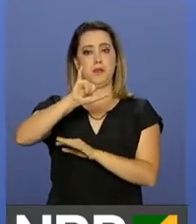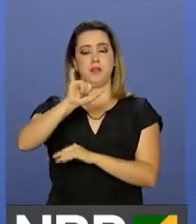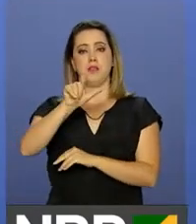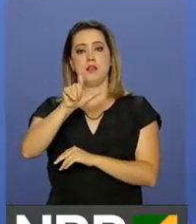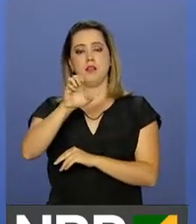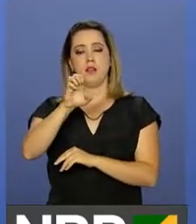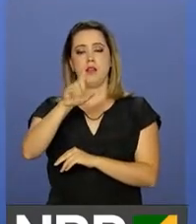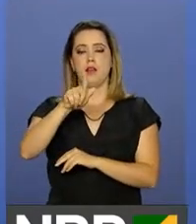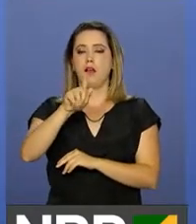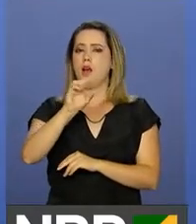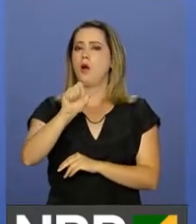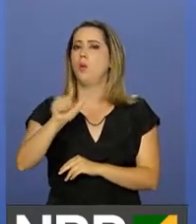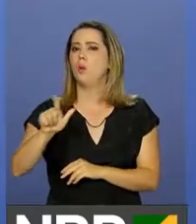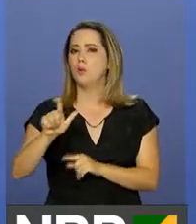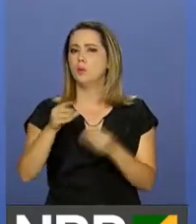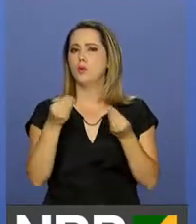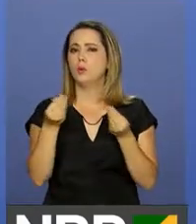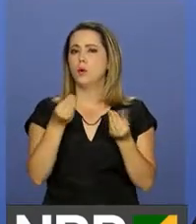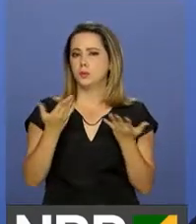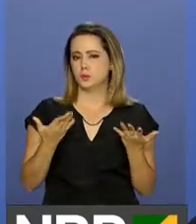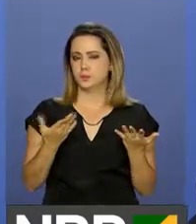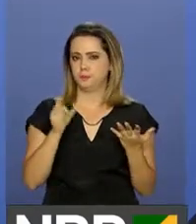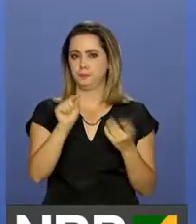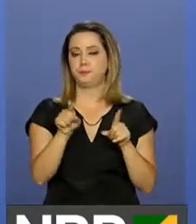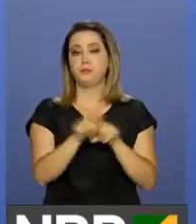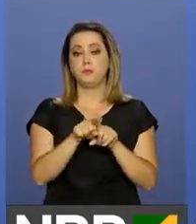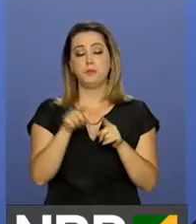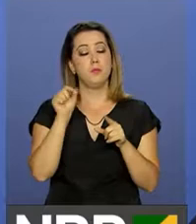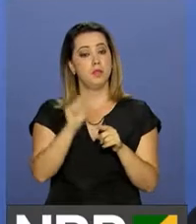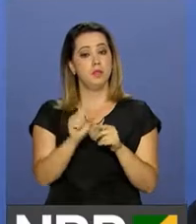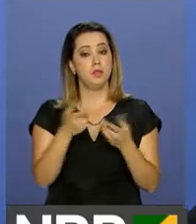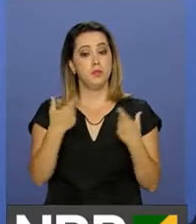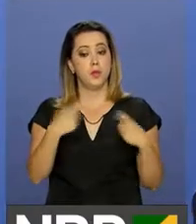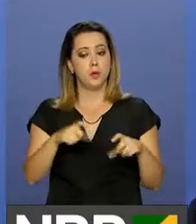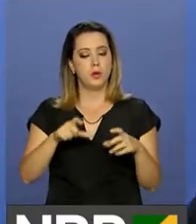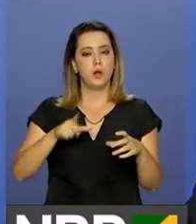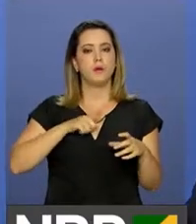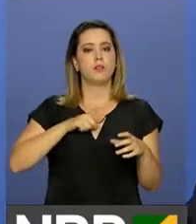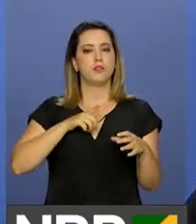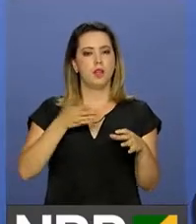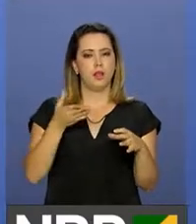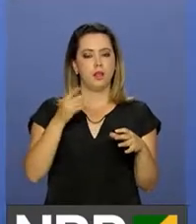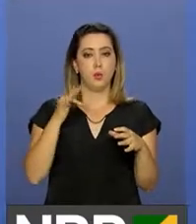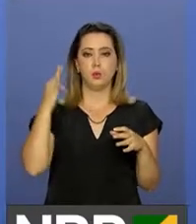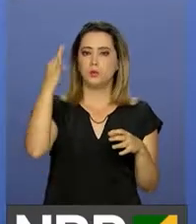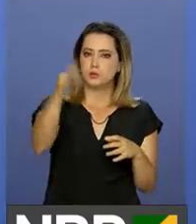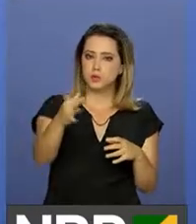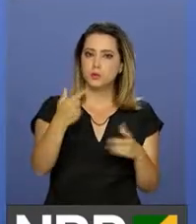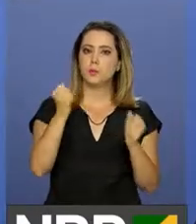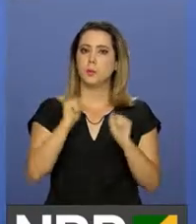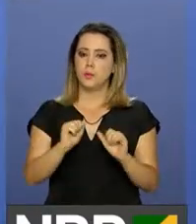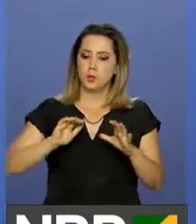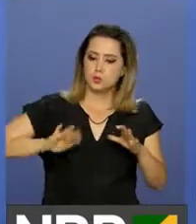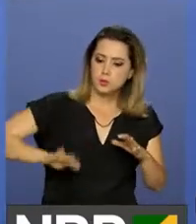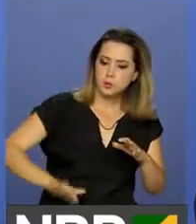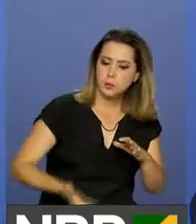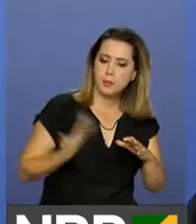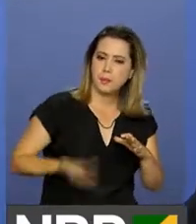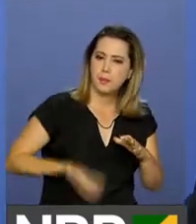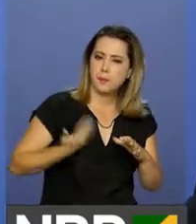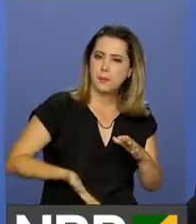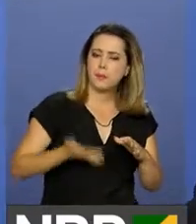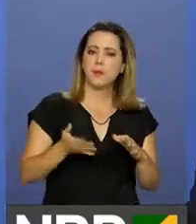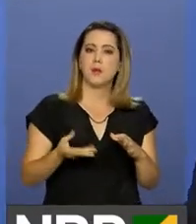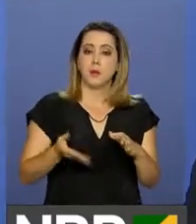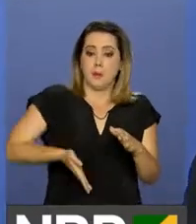porventura, na área que possa haver mineração em algum momento no futuro, se ela vier a acontecer,